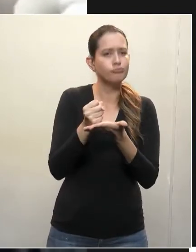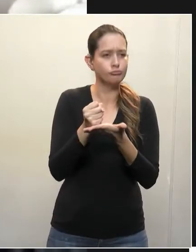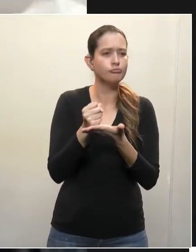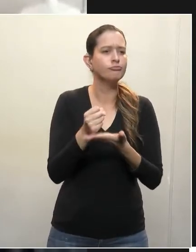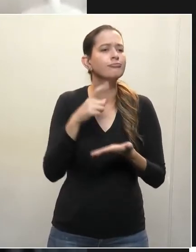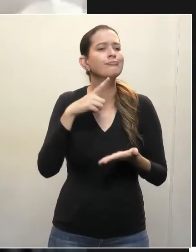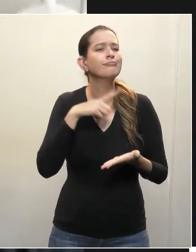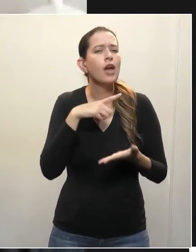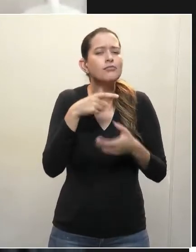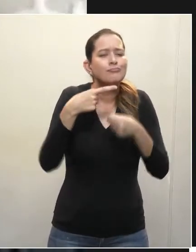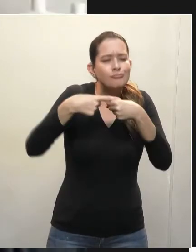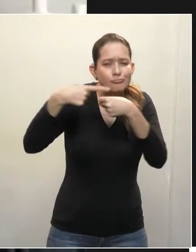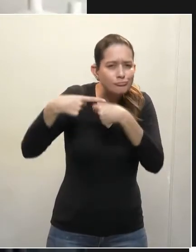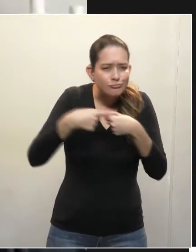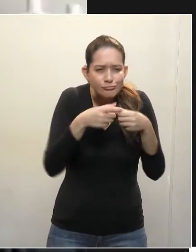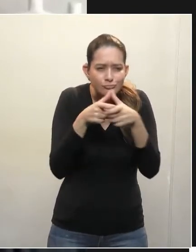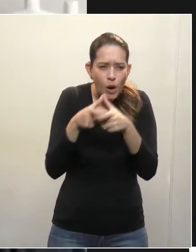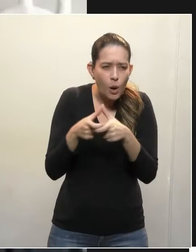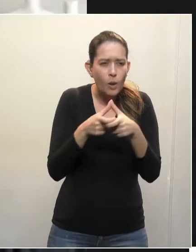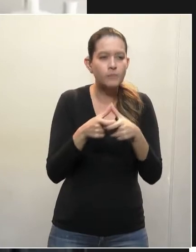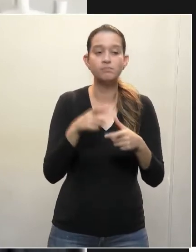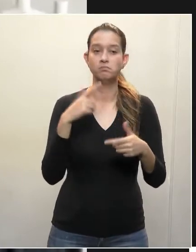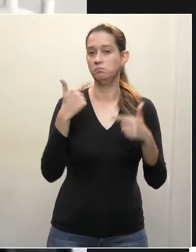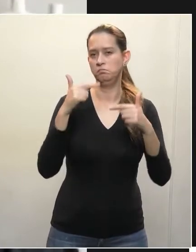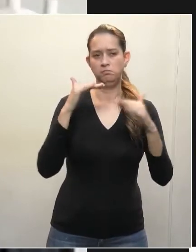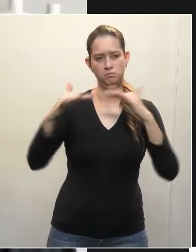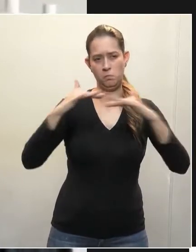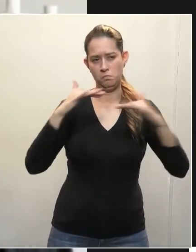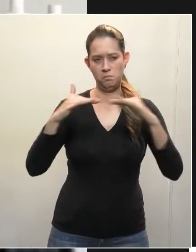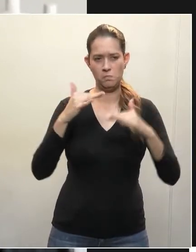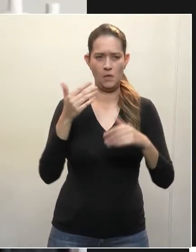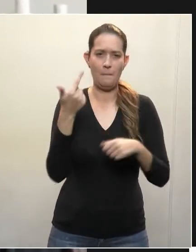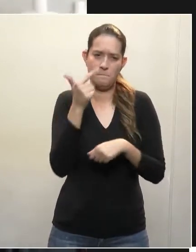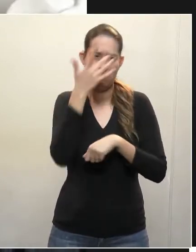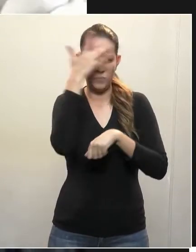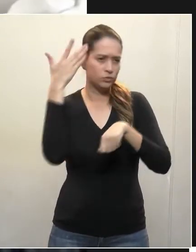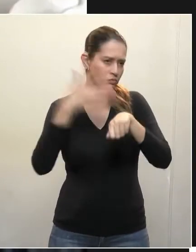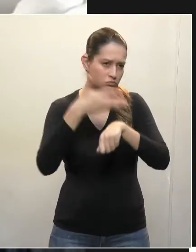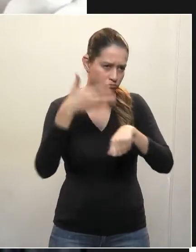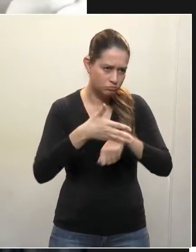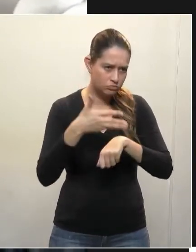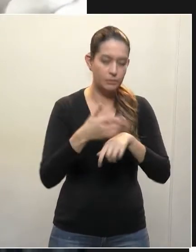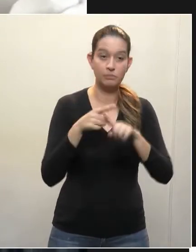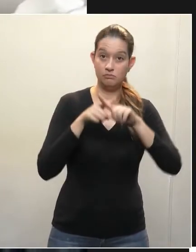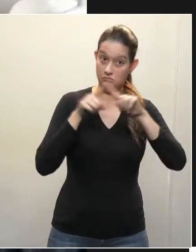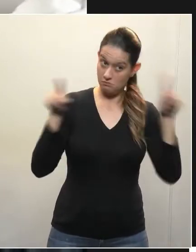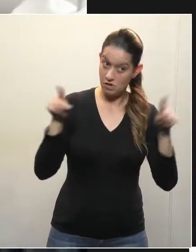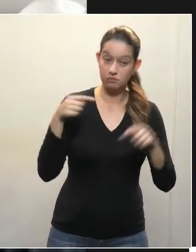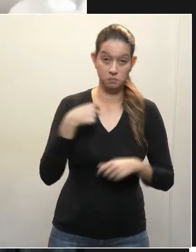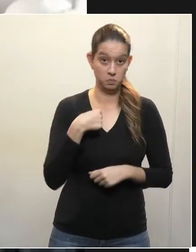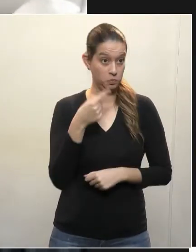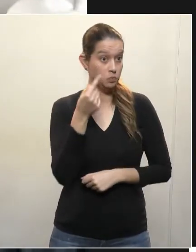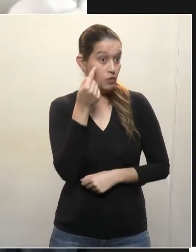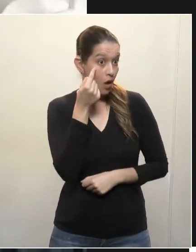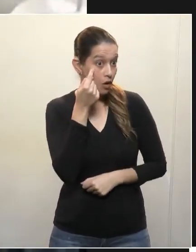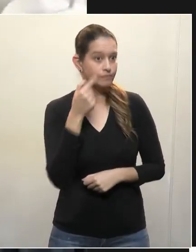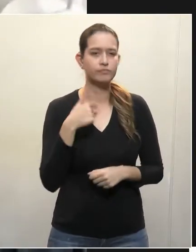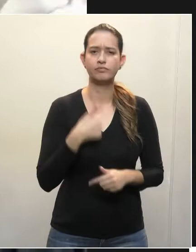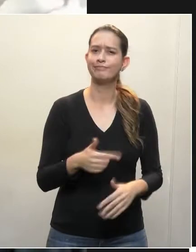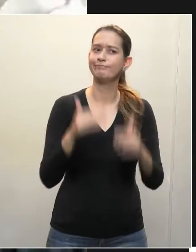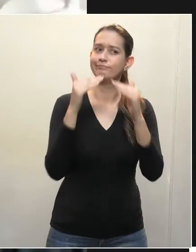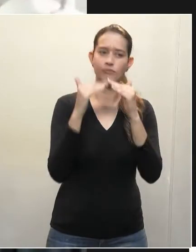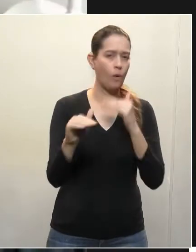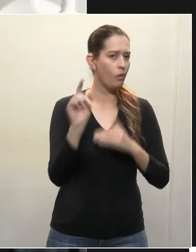porque não tem muito movimento. Agora, eu sou totalmente contra o aumento de qualquer tarifa em